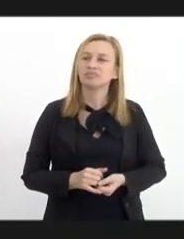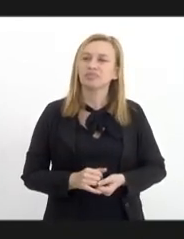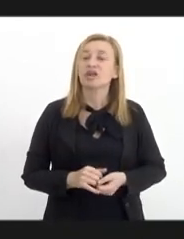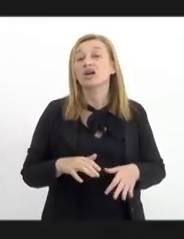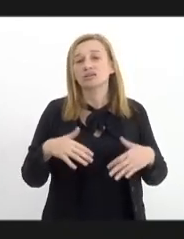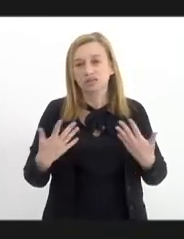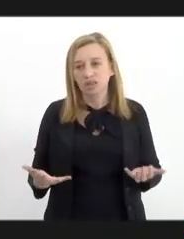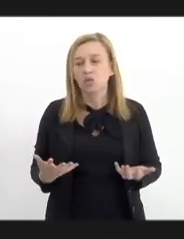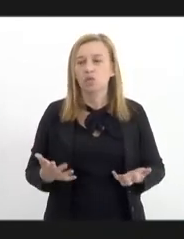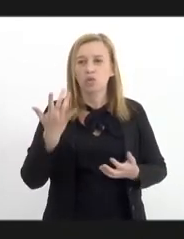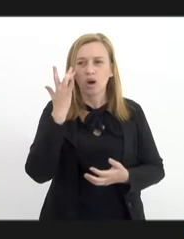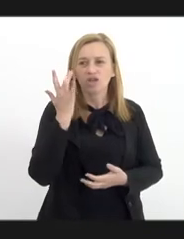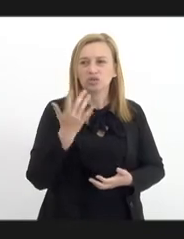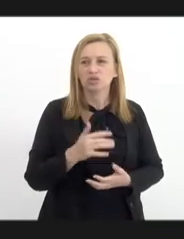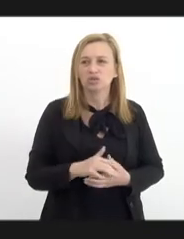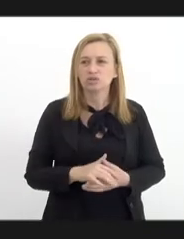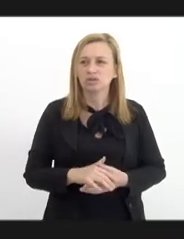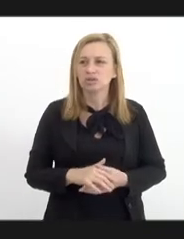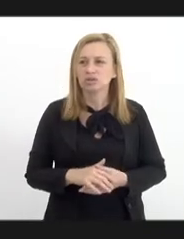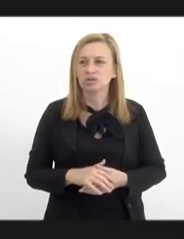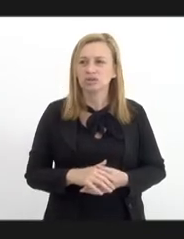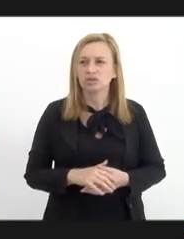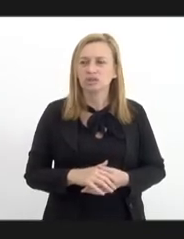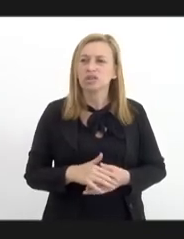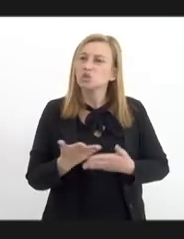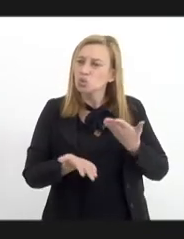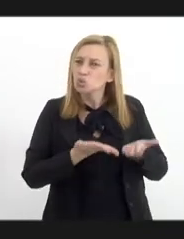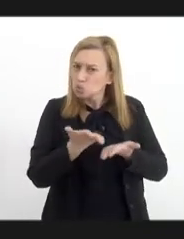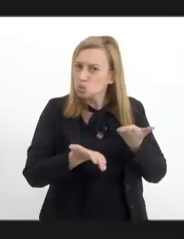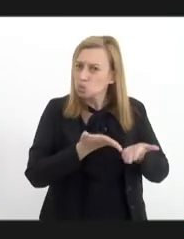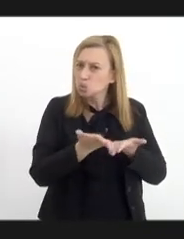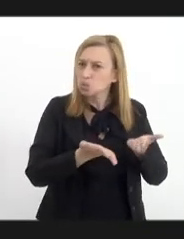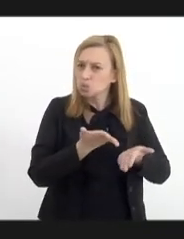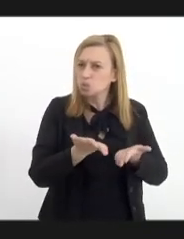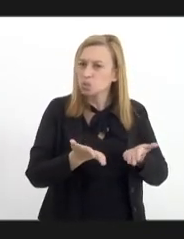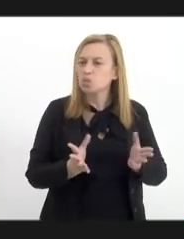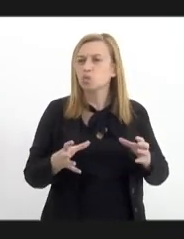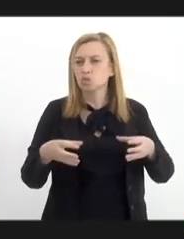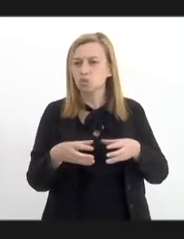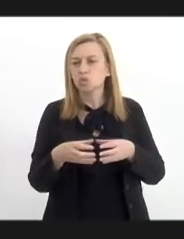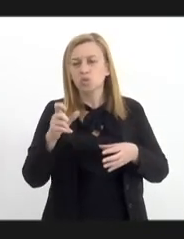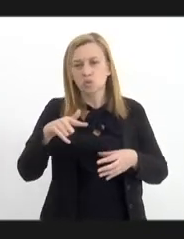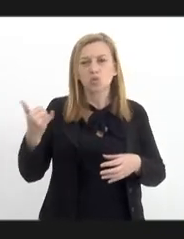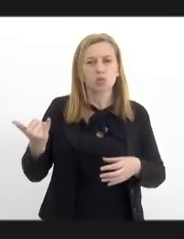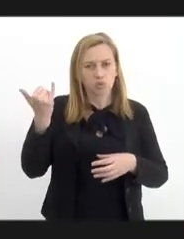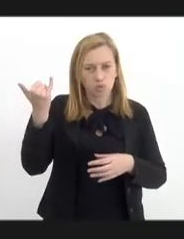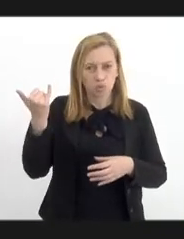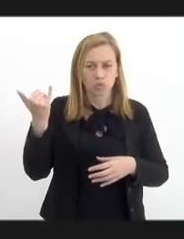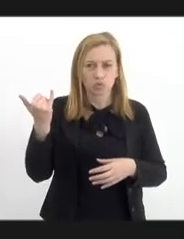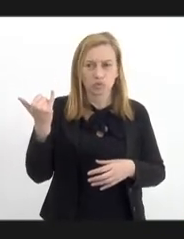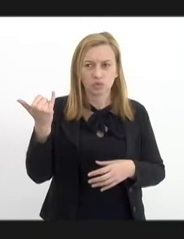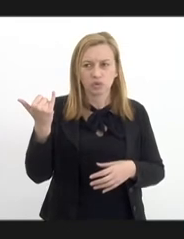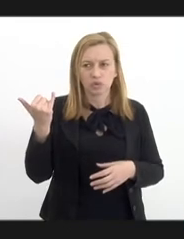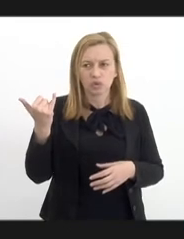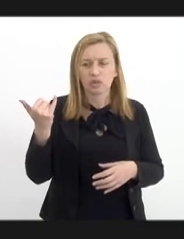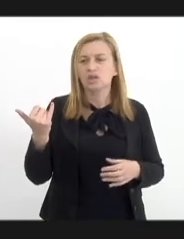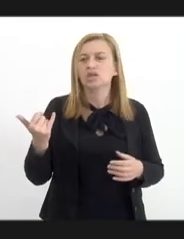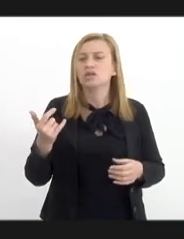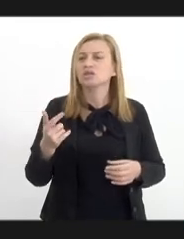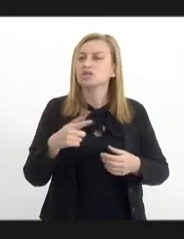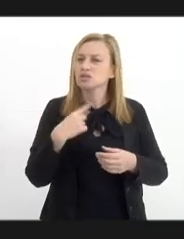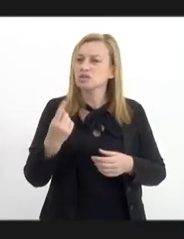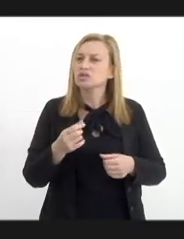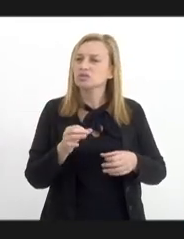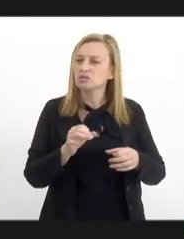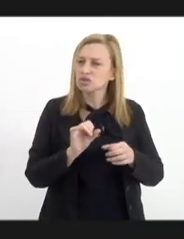então eu acho que esse cuidado com essa população é muito importante essa coisa que a gente tem feito,